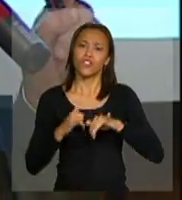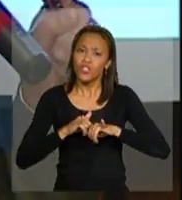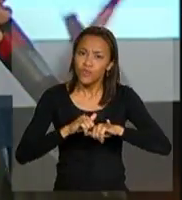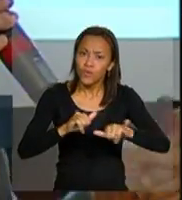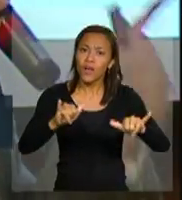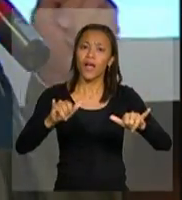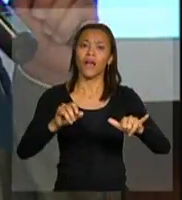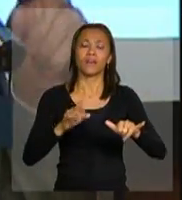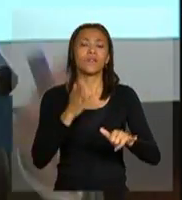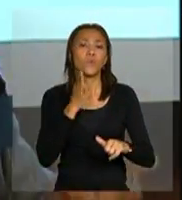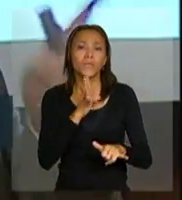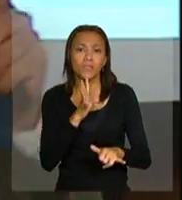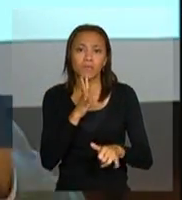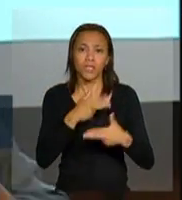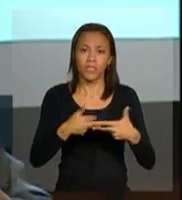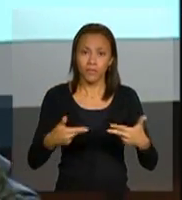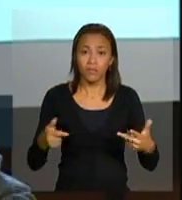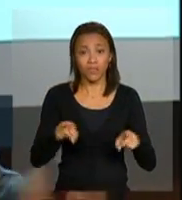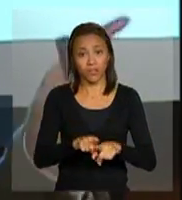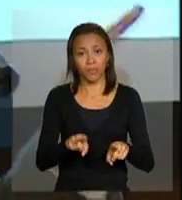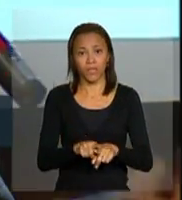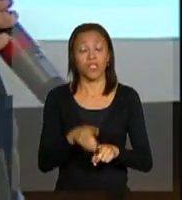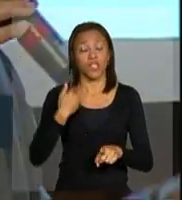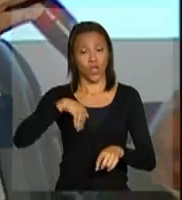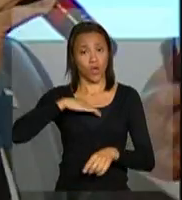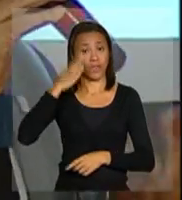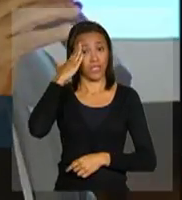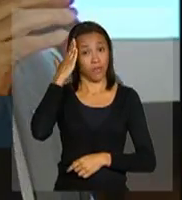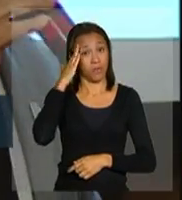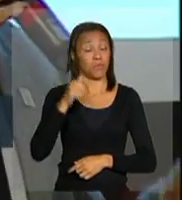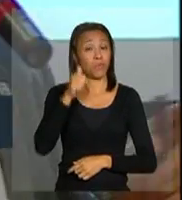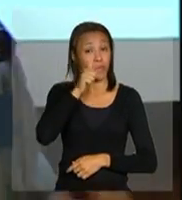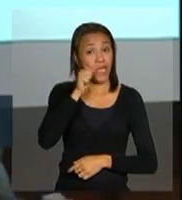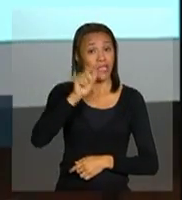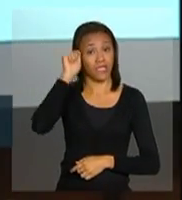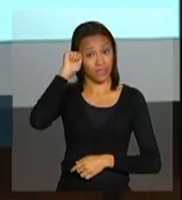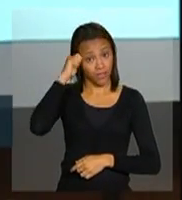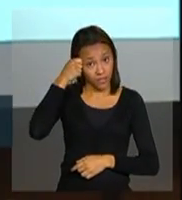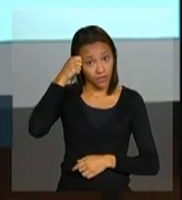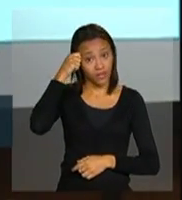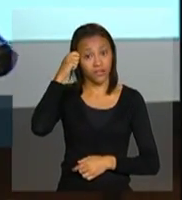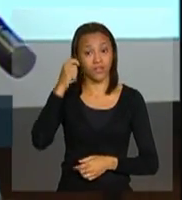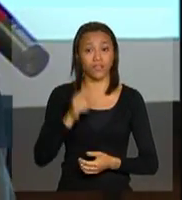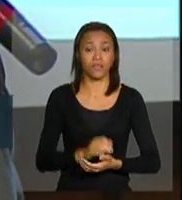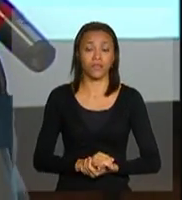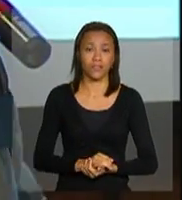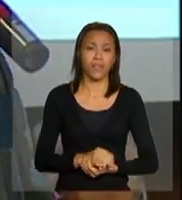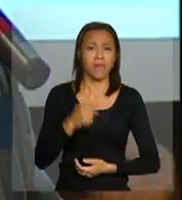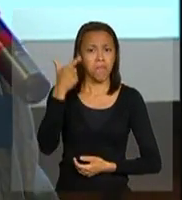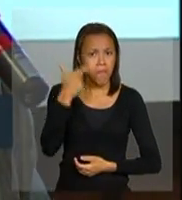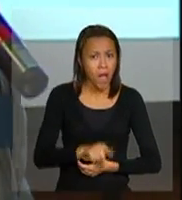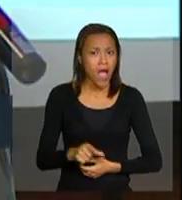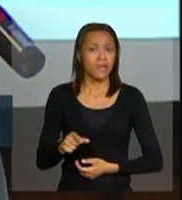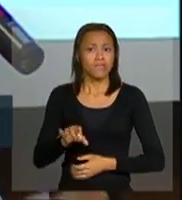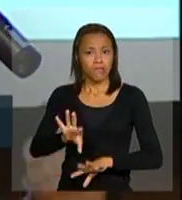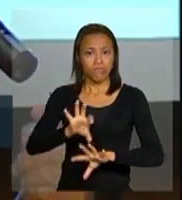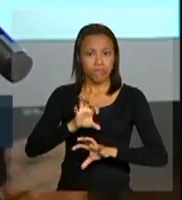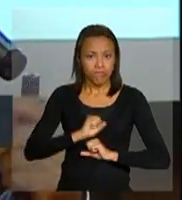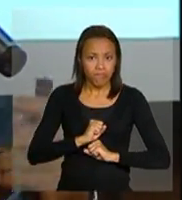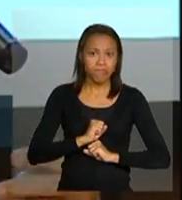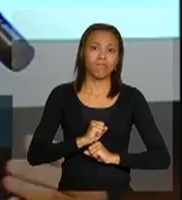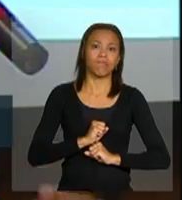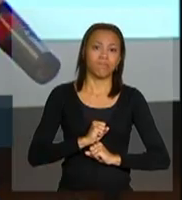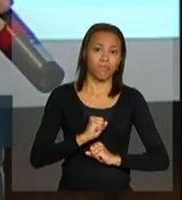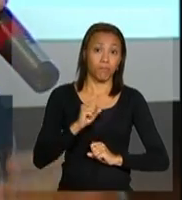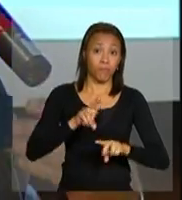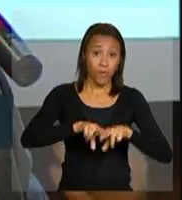e com o recorte racial. Nós sabemos que a mulher negra tem sido mais atingida do ponto de vista